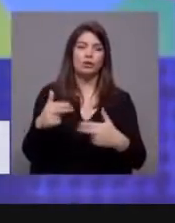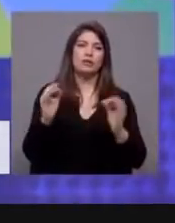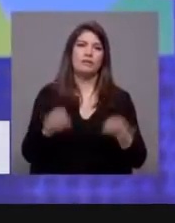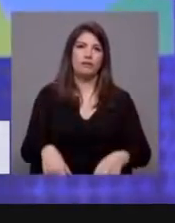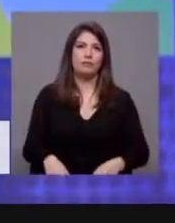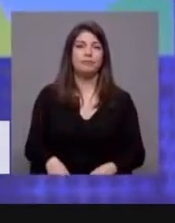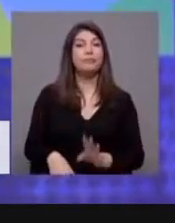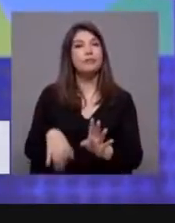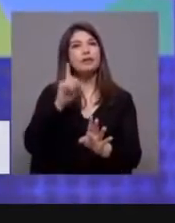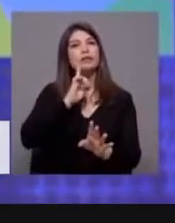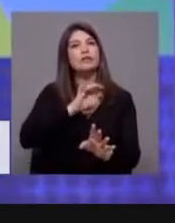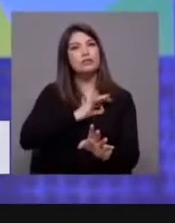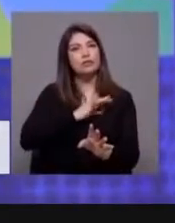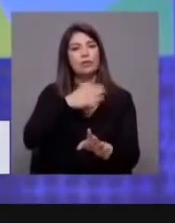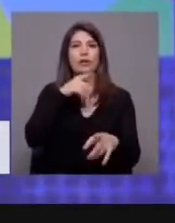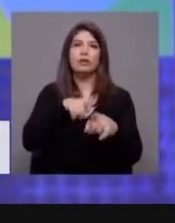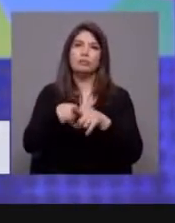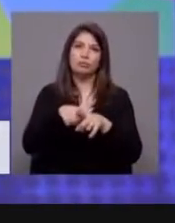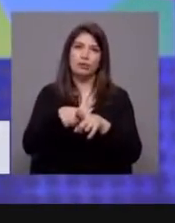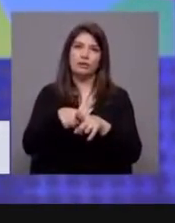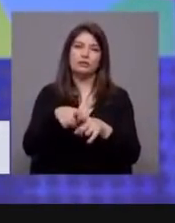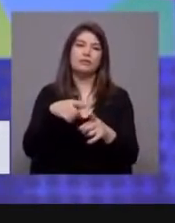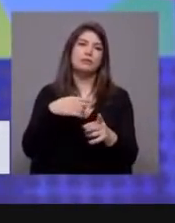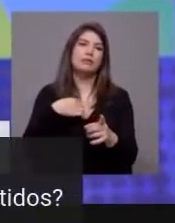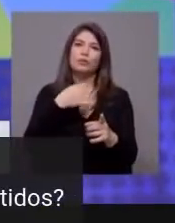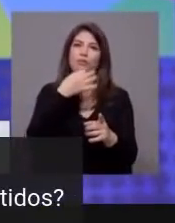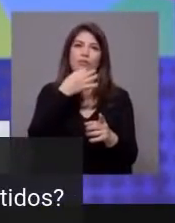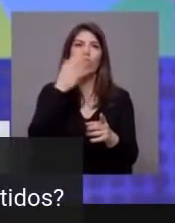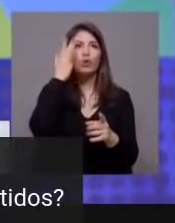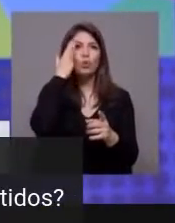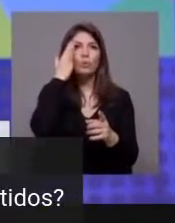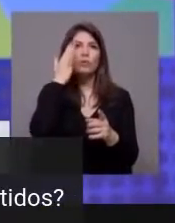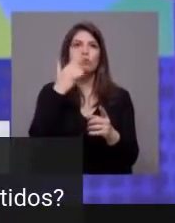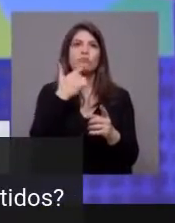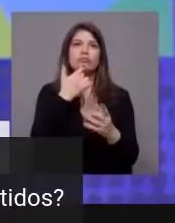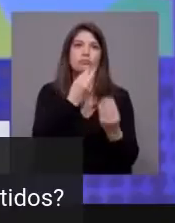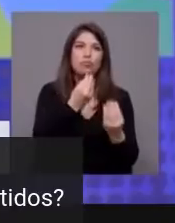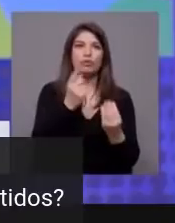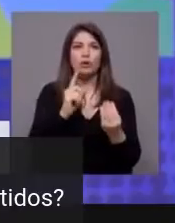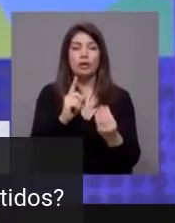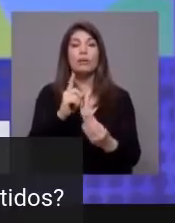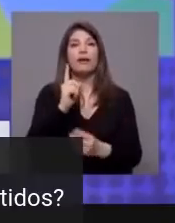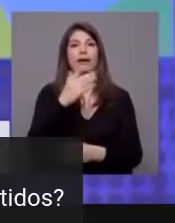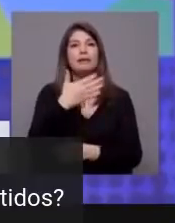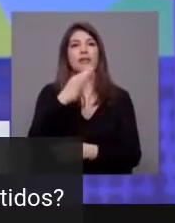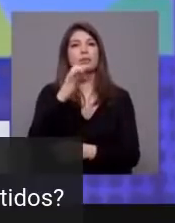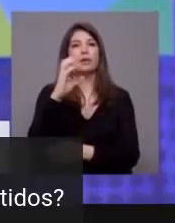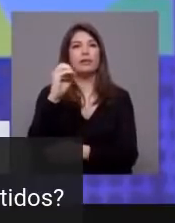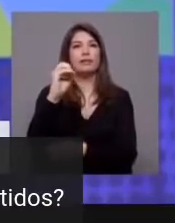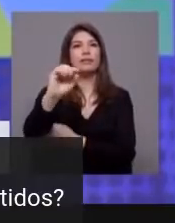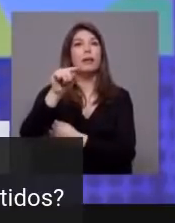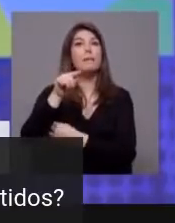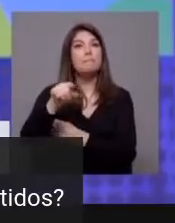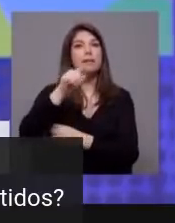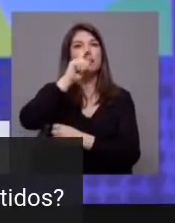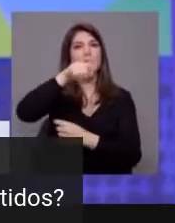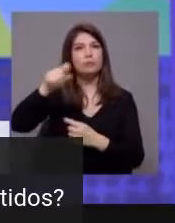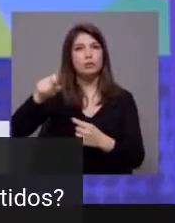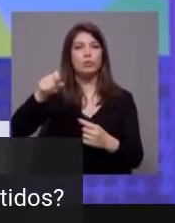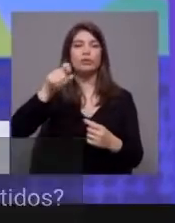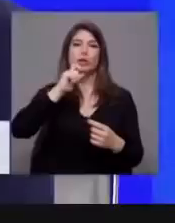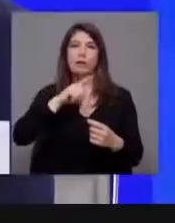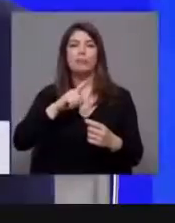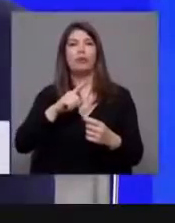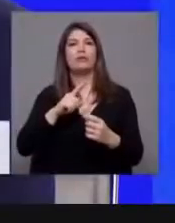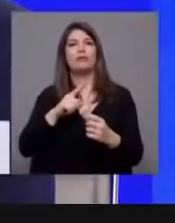nós temos de ser rigorosos. Não vou dizer se o número é grande ou é pequeno. São 180 mil pessoas que potencialmente podiam beneficiar dessa